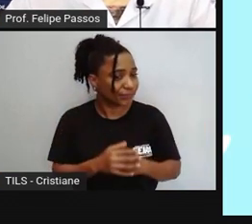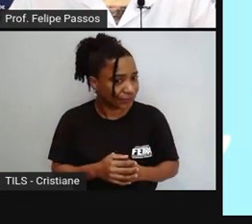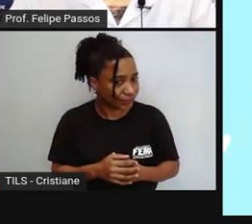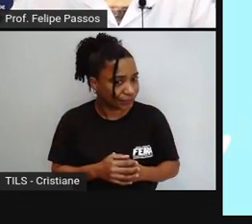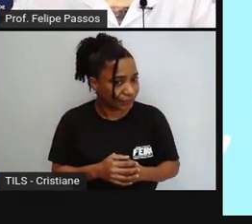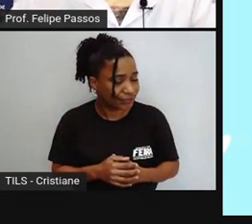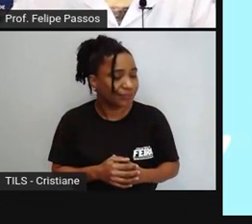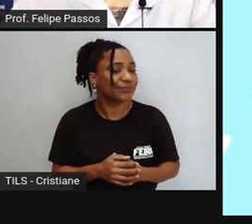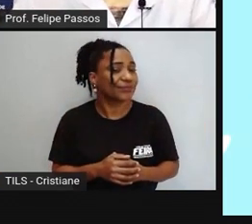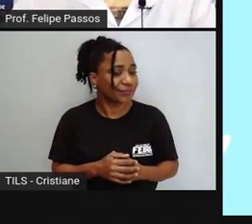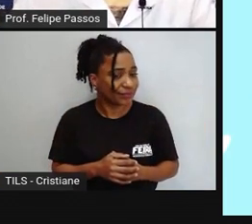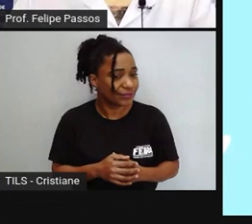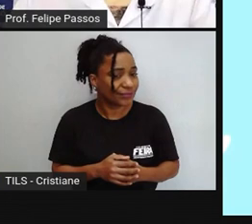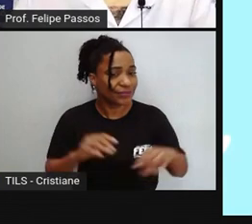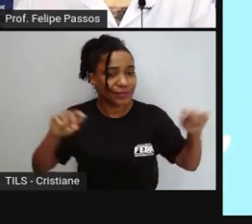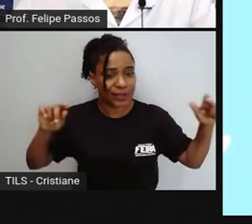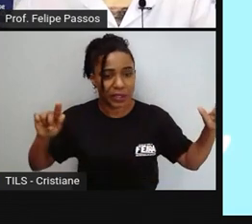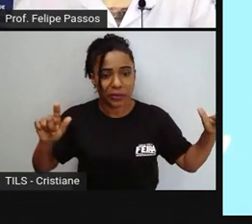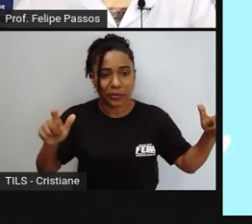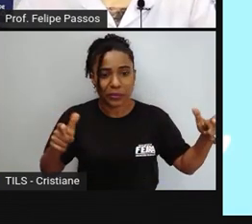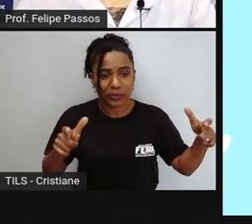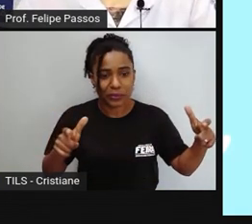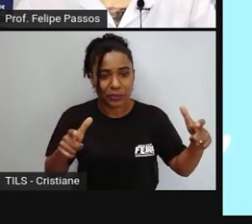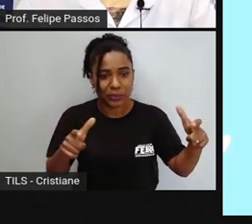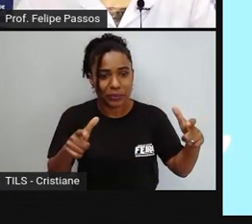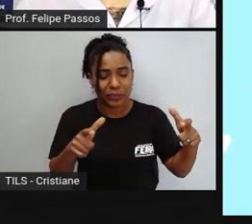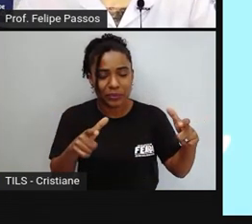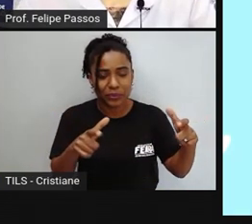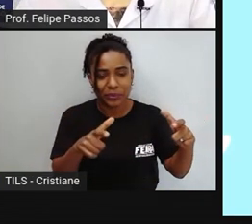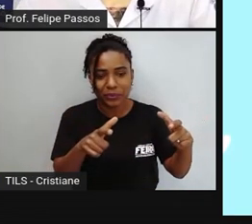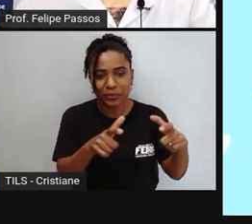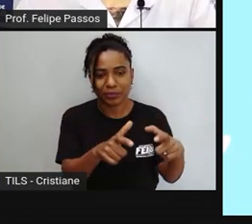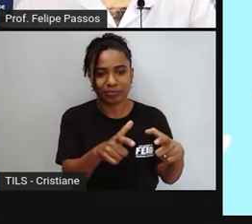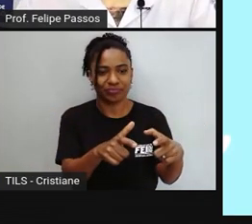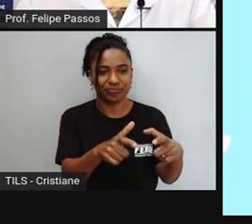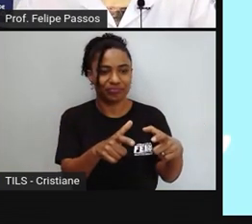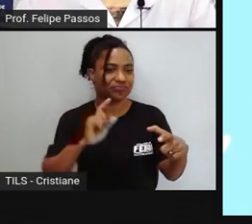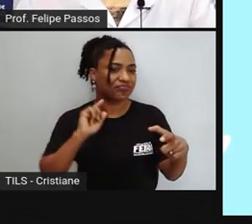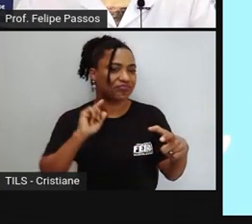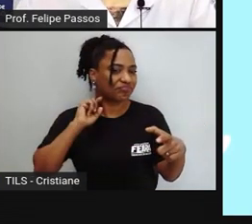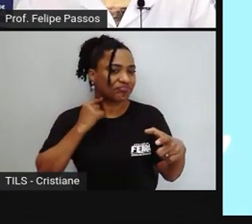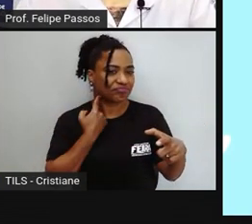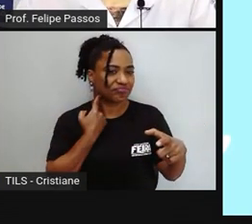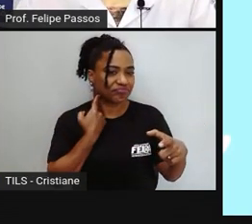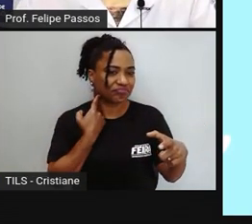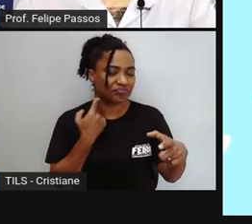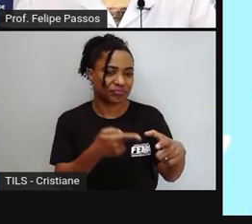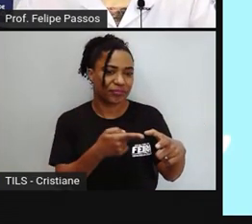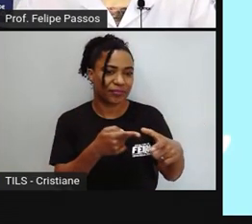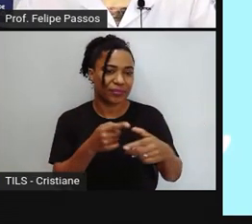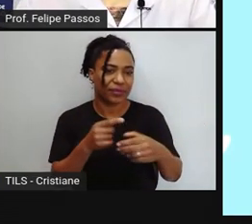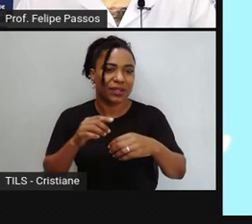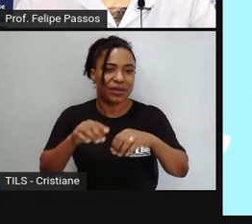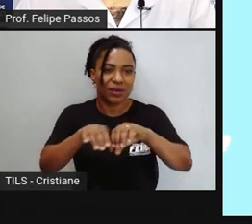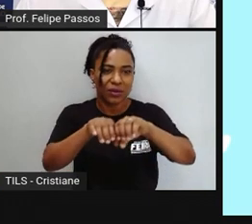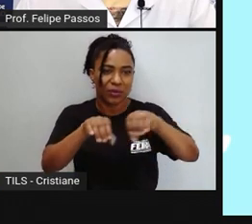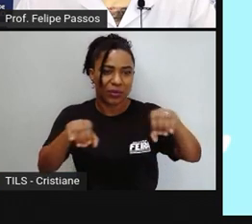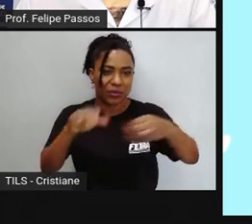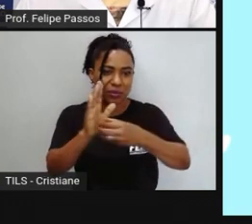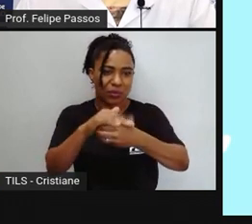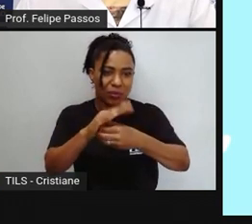50 anos é exatamente o nosso esgoto o nosso